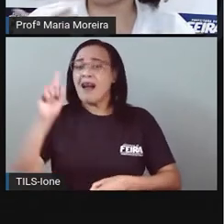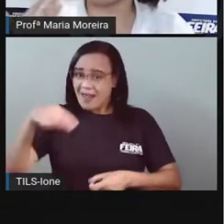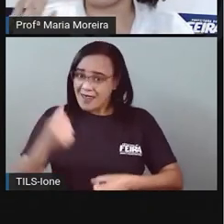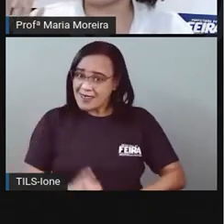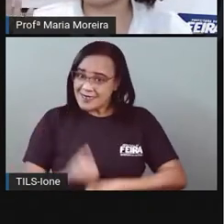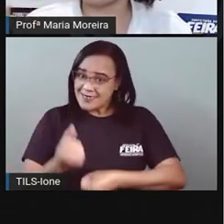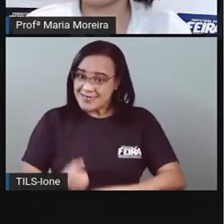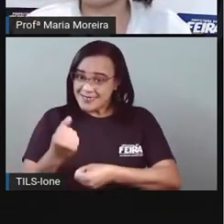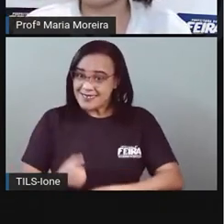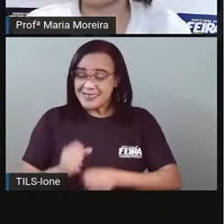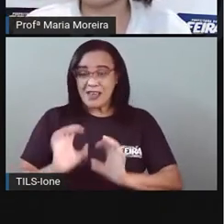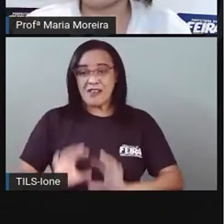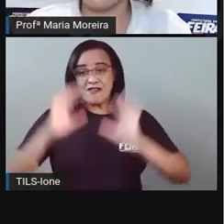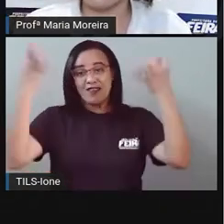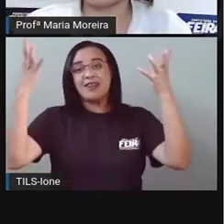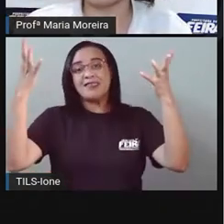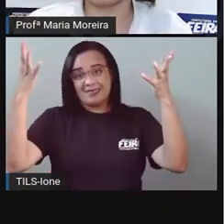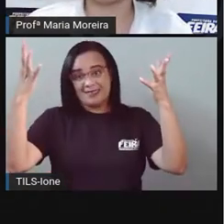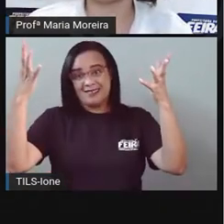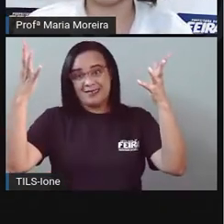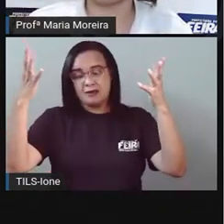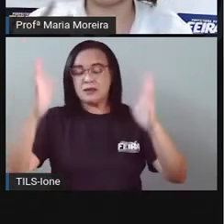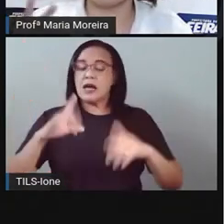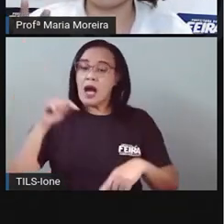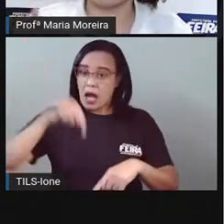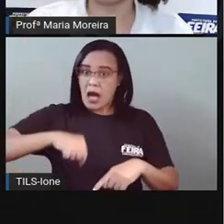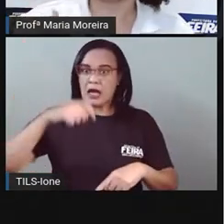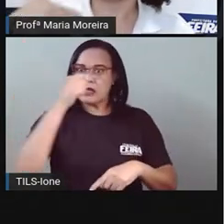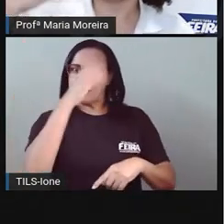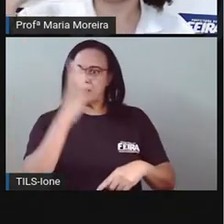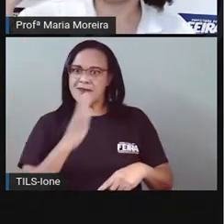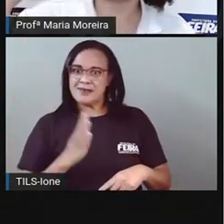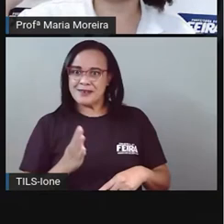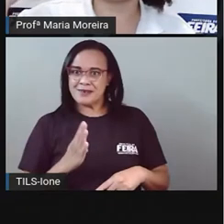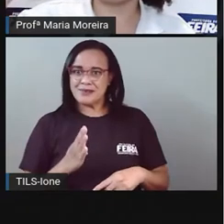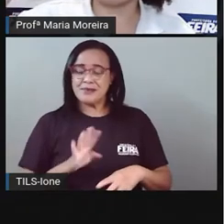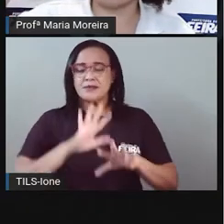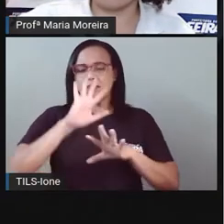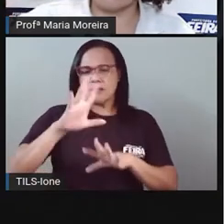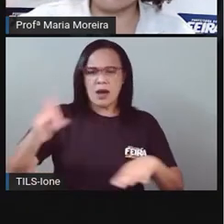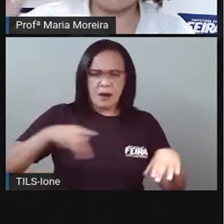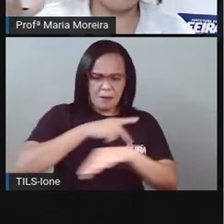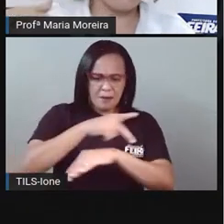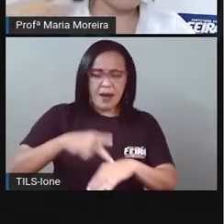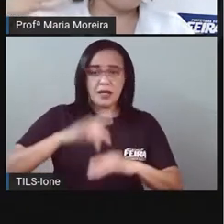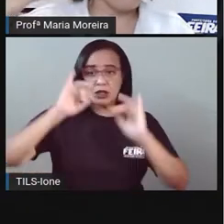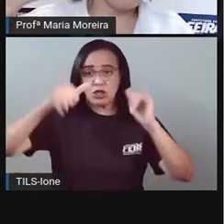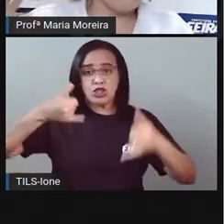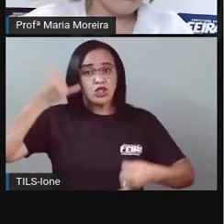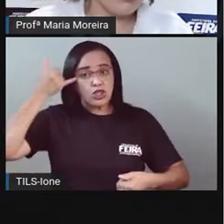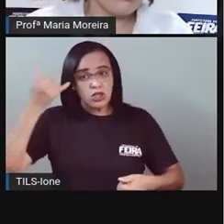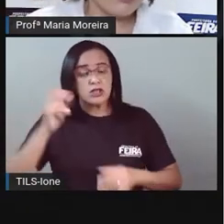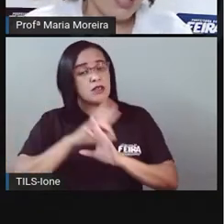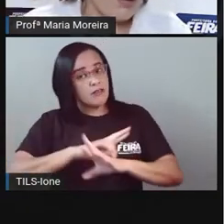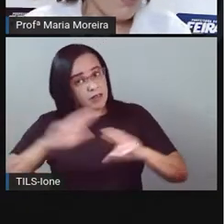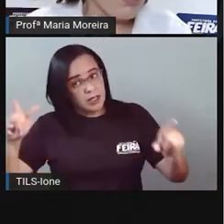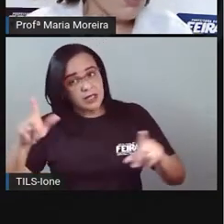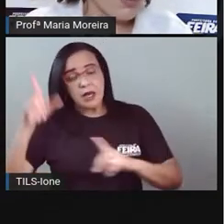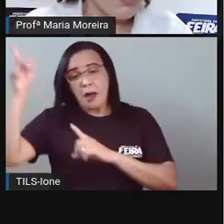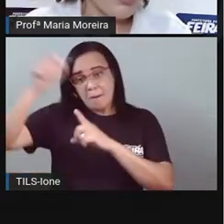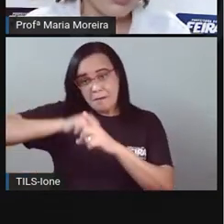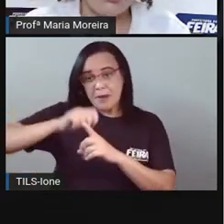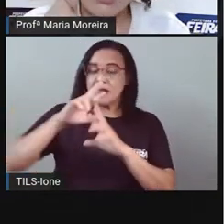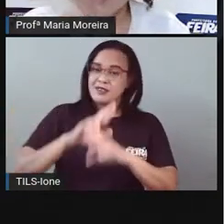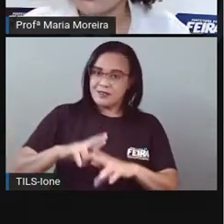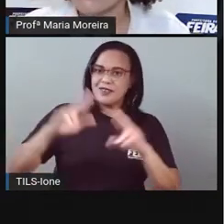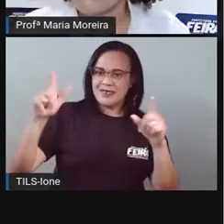ano novo que é chinês. E aí eles fazem o quê? Uma outra comemoração, que é em um outro mês. Lembra que a Pró